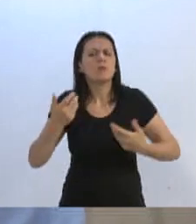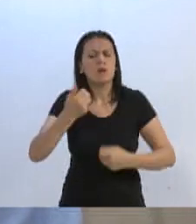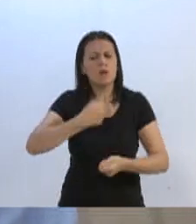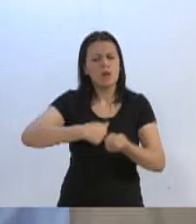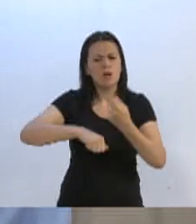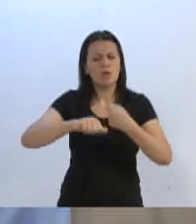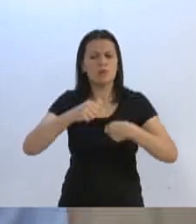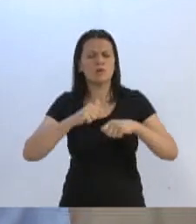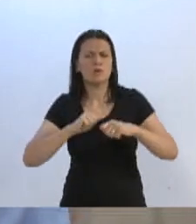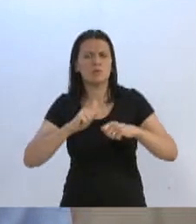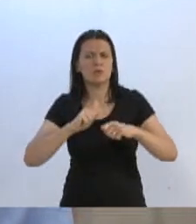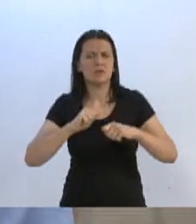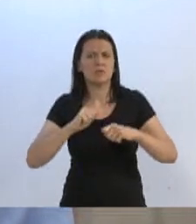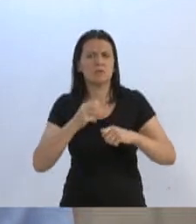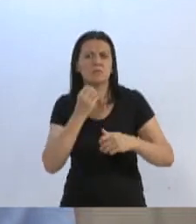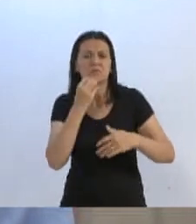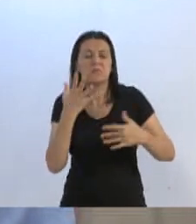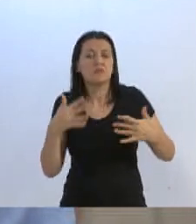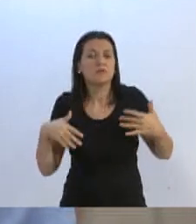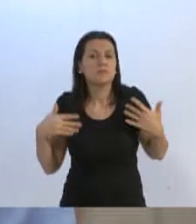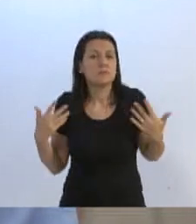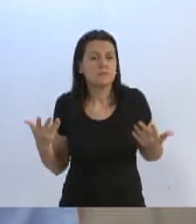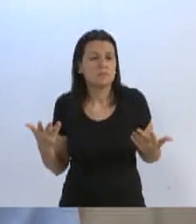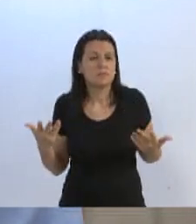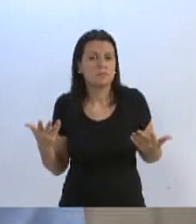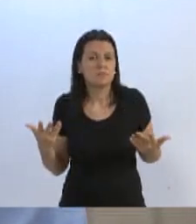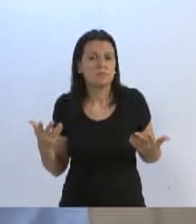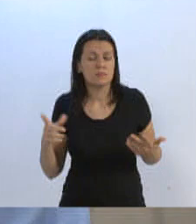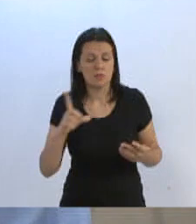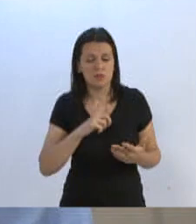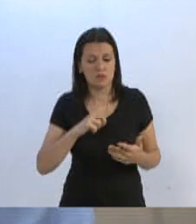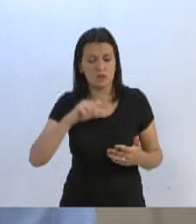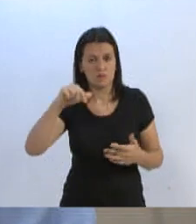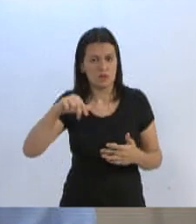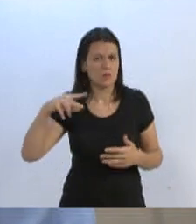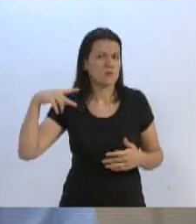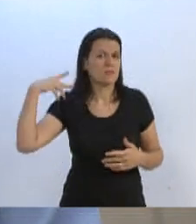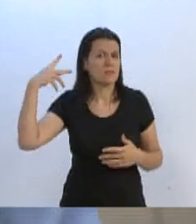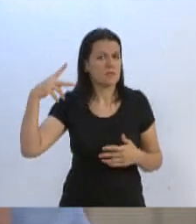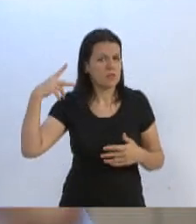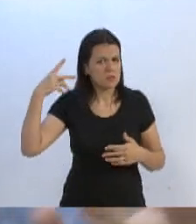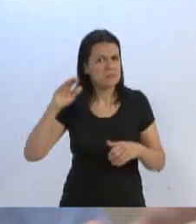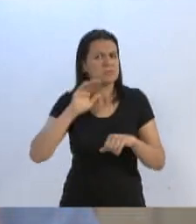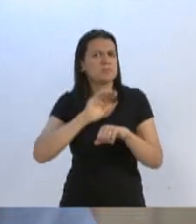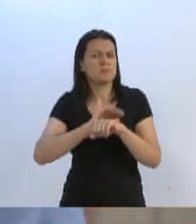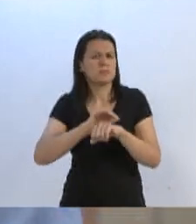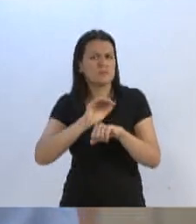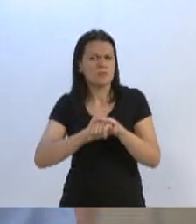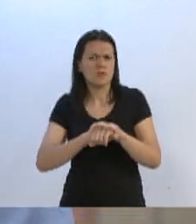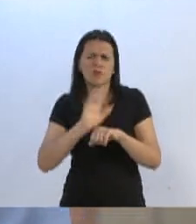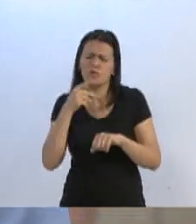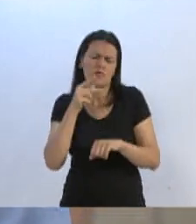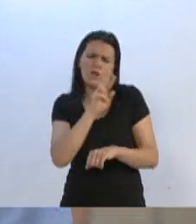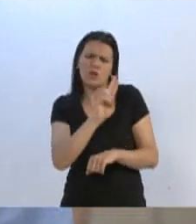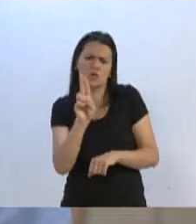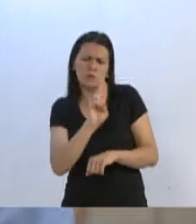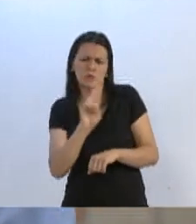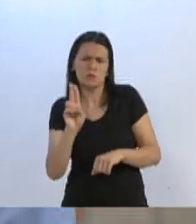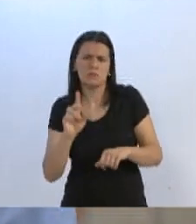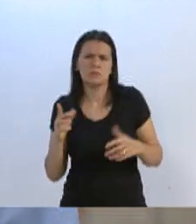gera eficiência? Nós tivemos aqui vereadores que fizeram, não vou citar nomes, enfim,